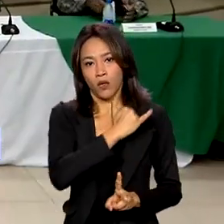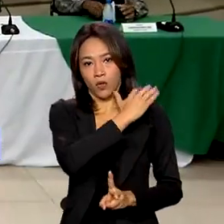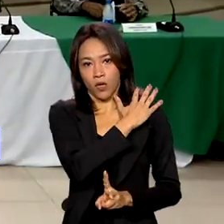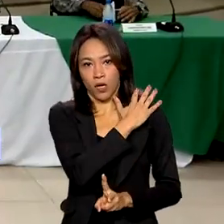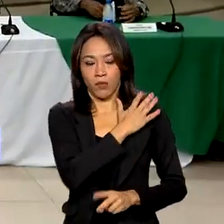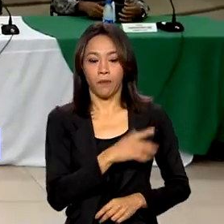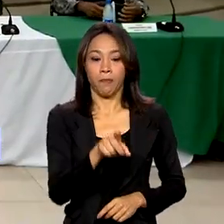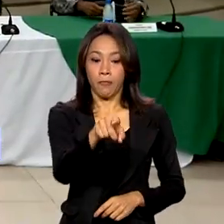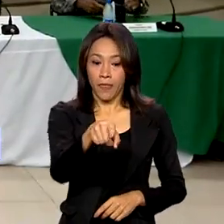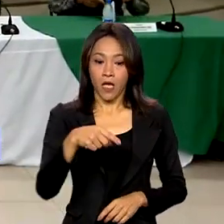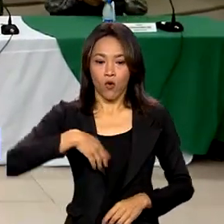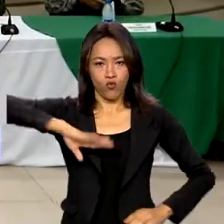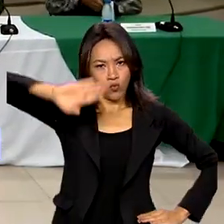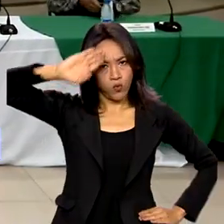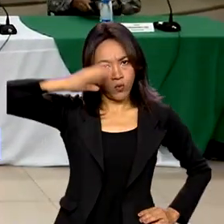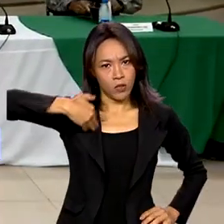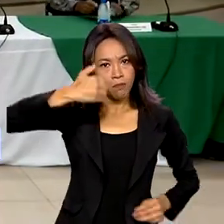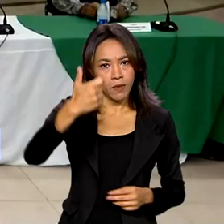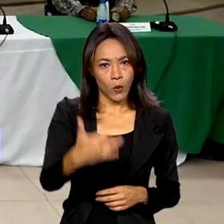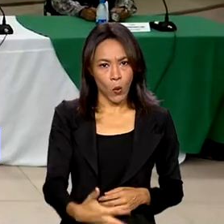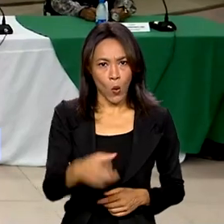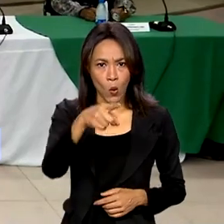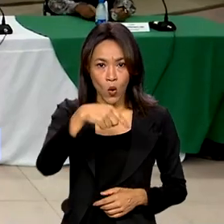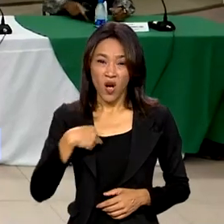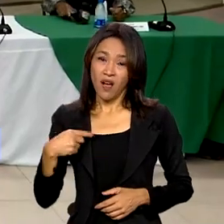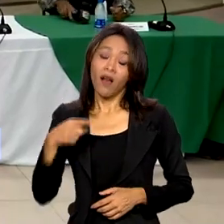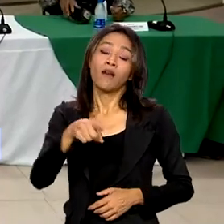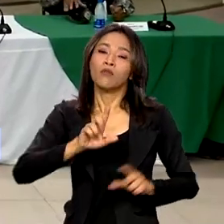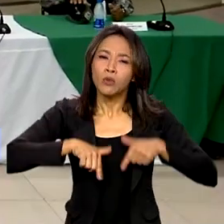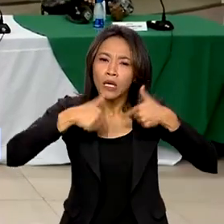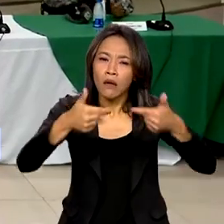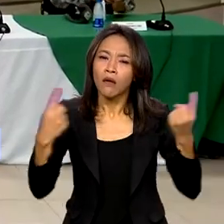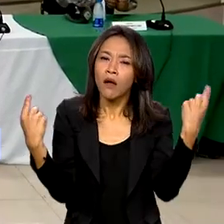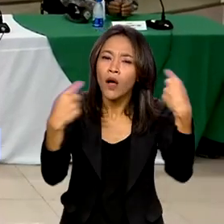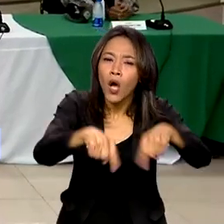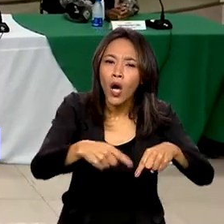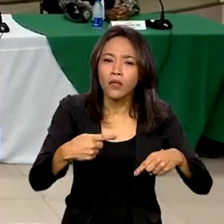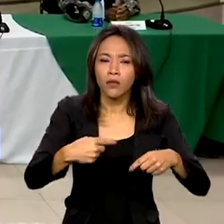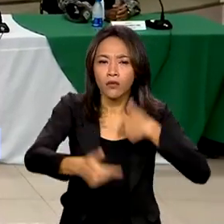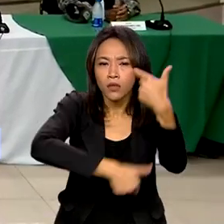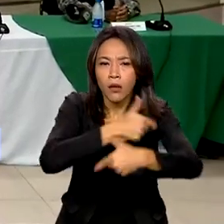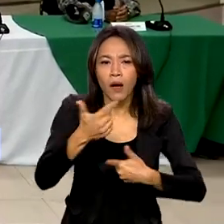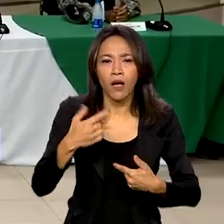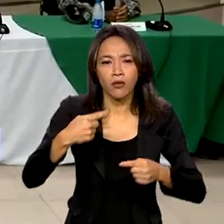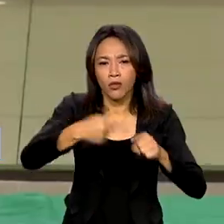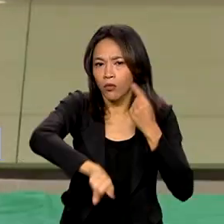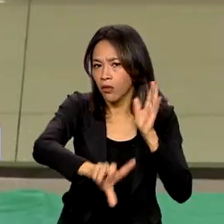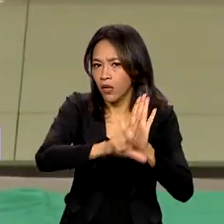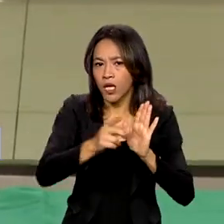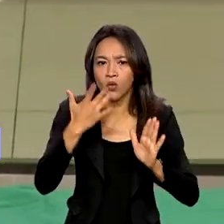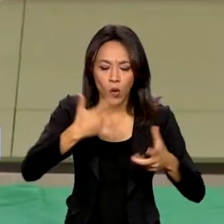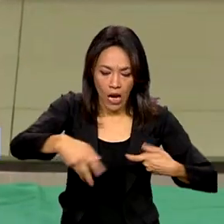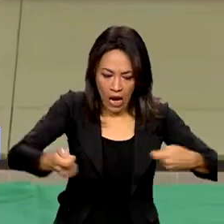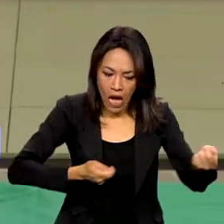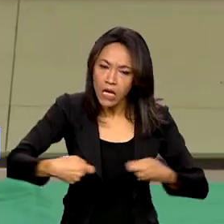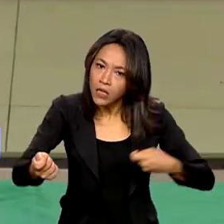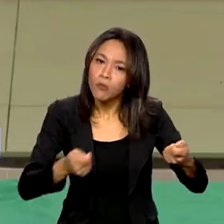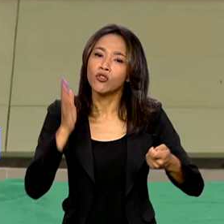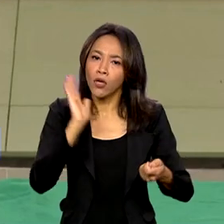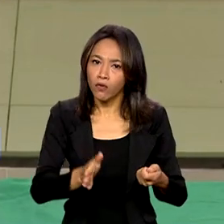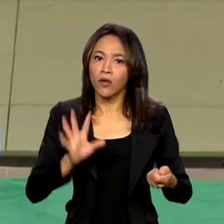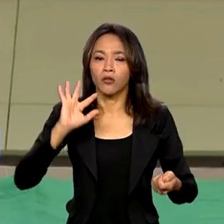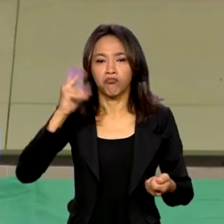Comando Militar da Amazônia, a repressão ao garimpe ilegal já conseguiu eliminar a maior parte dos crimes nas reservas. Mais de 90